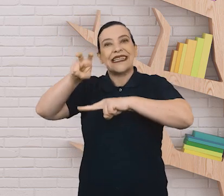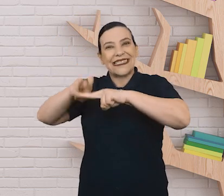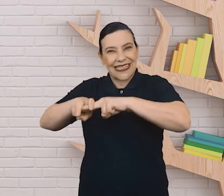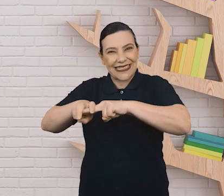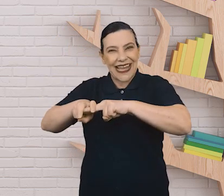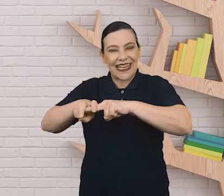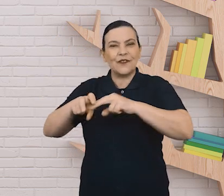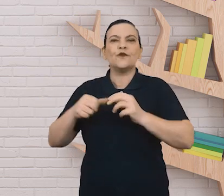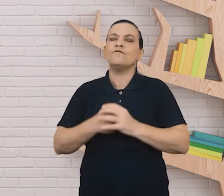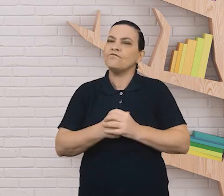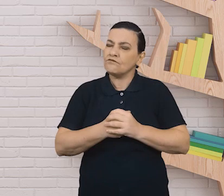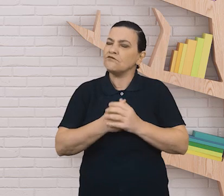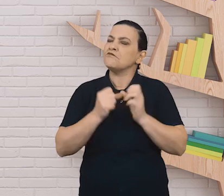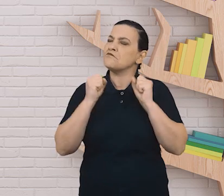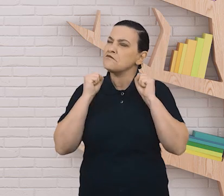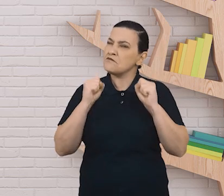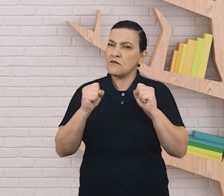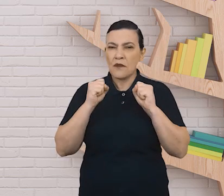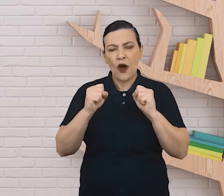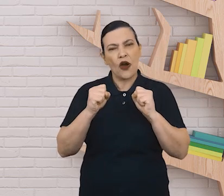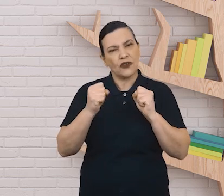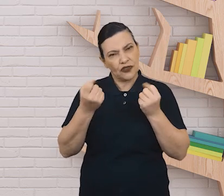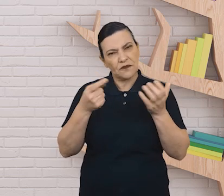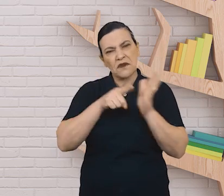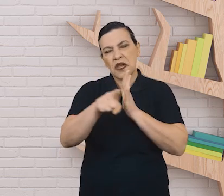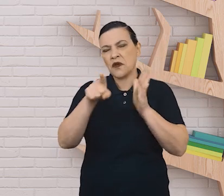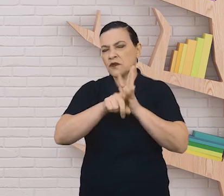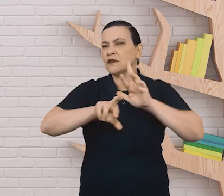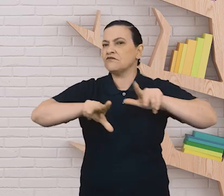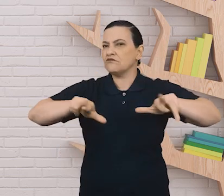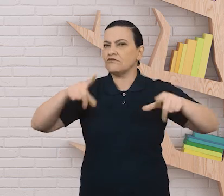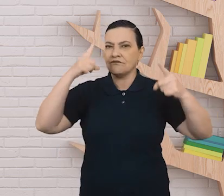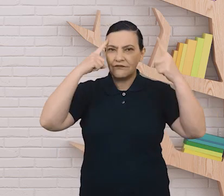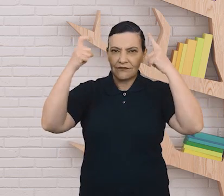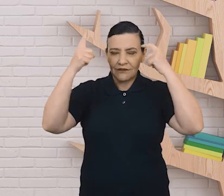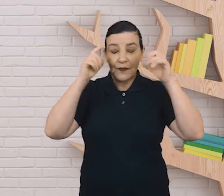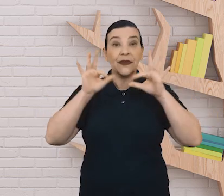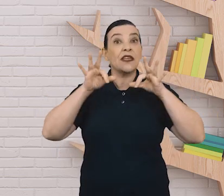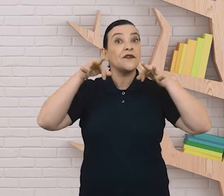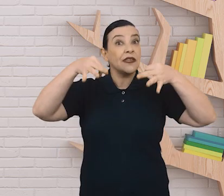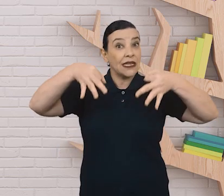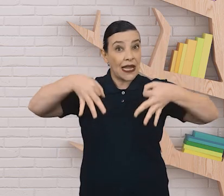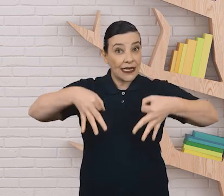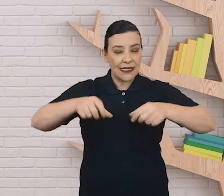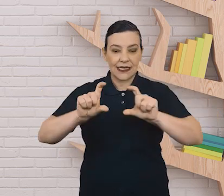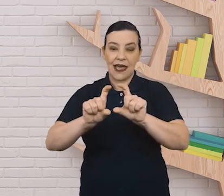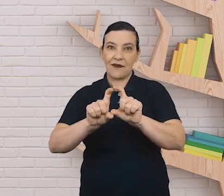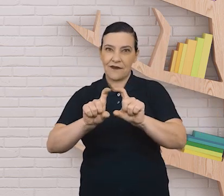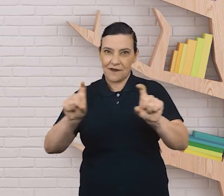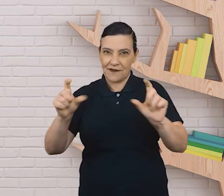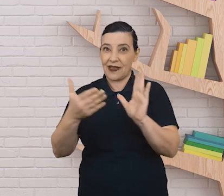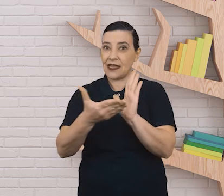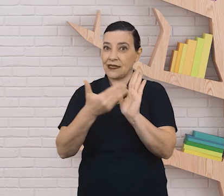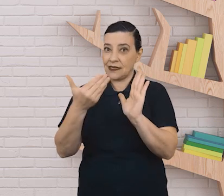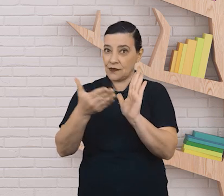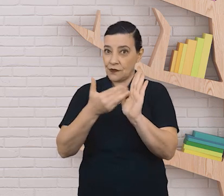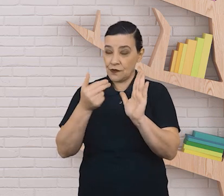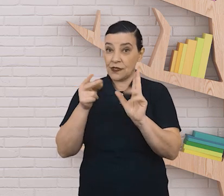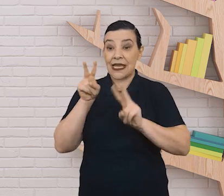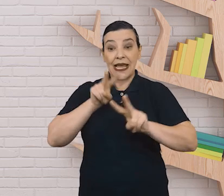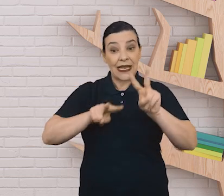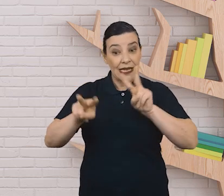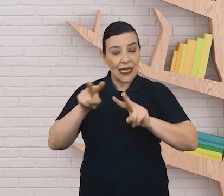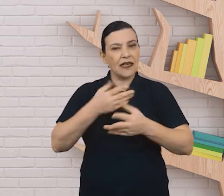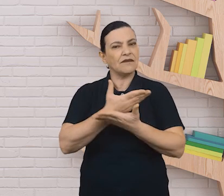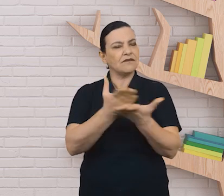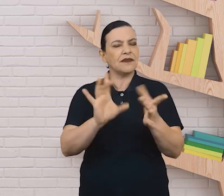Você pode formular outras perguntas. Para finalizar, leia as últimas frases do livro e deixe os alunos